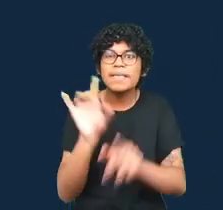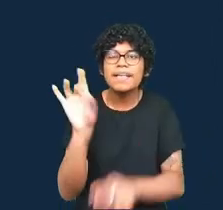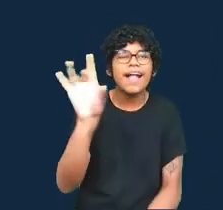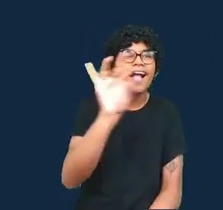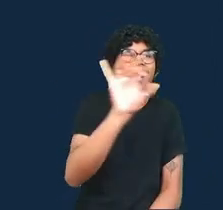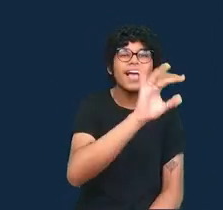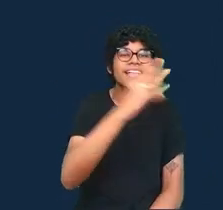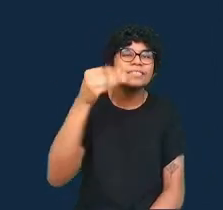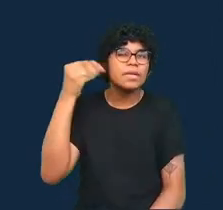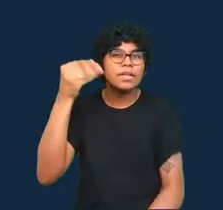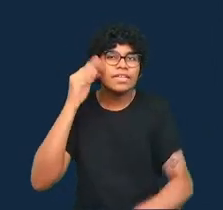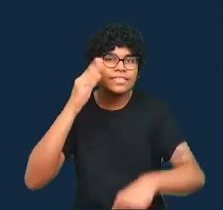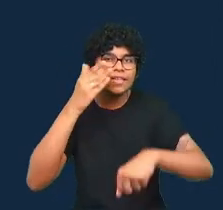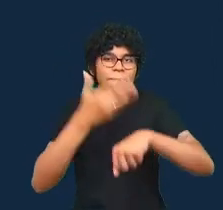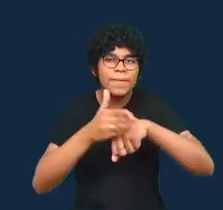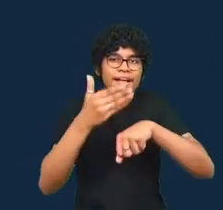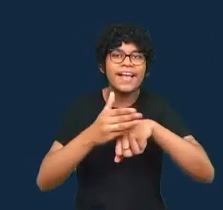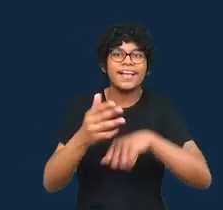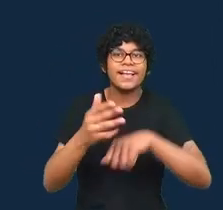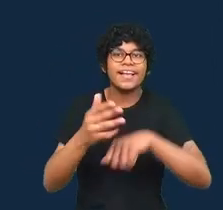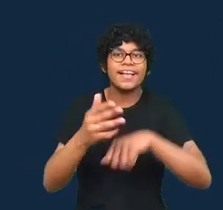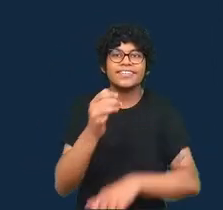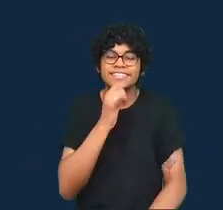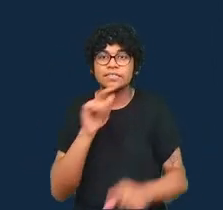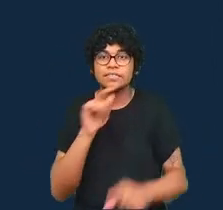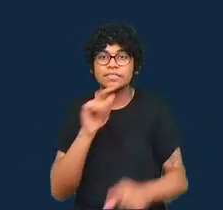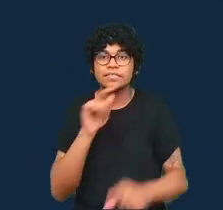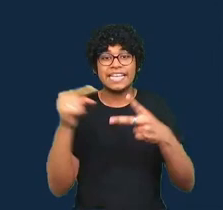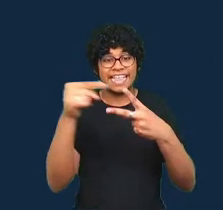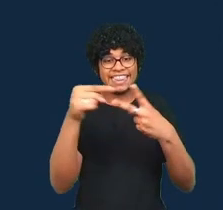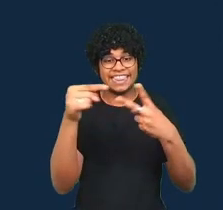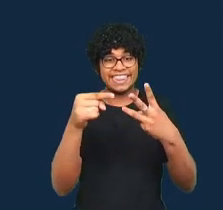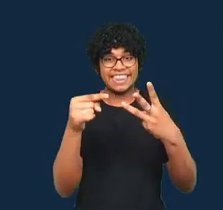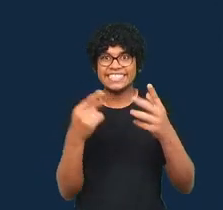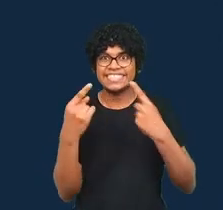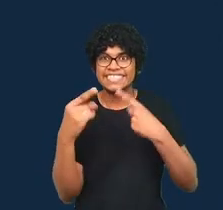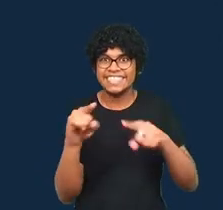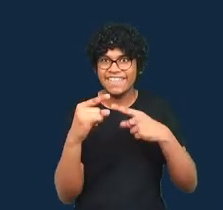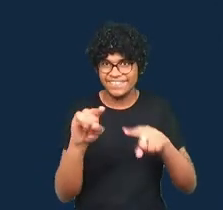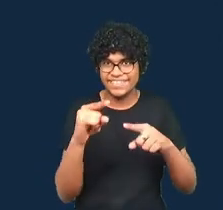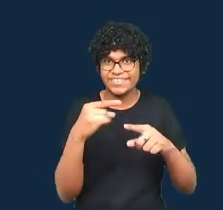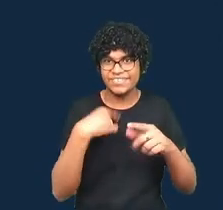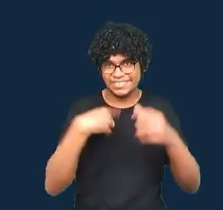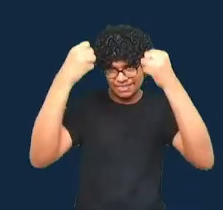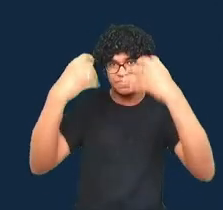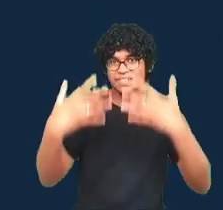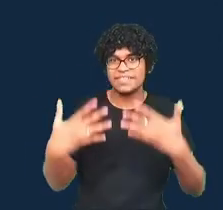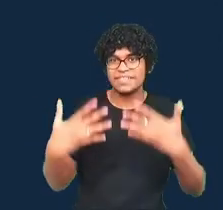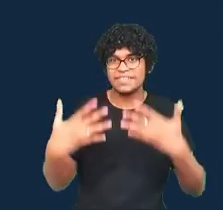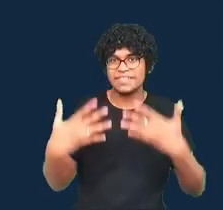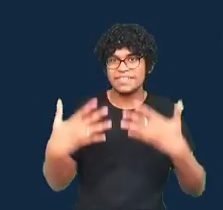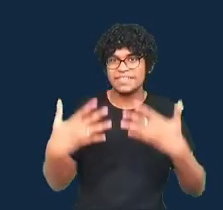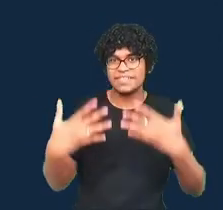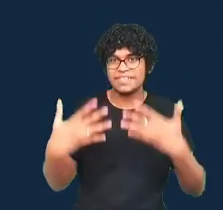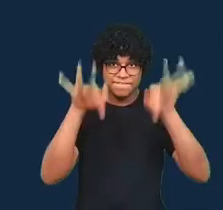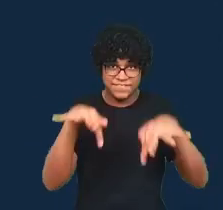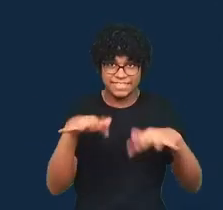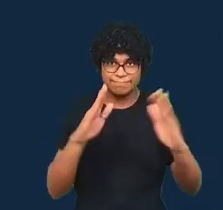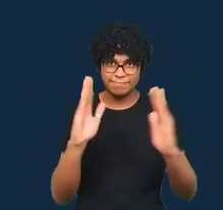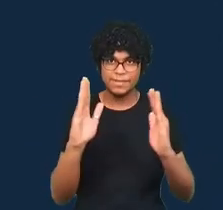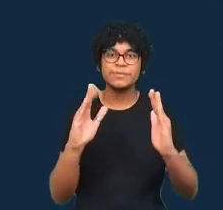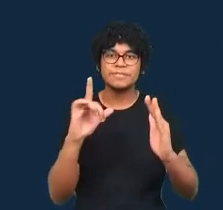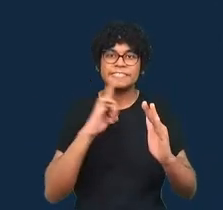e exemplos sobre esses três desafios espero que tenhamos tempo no final para essa discussão então